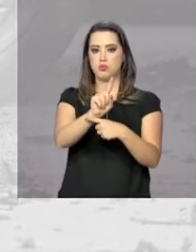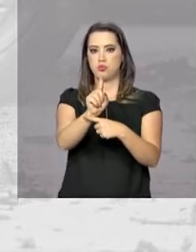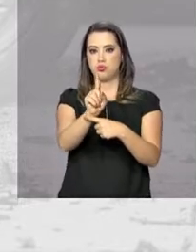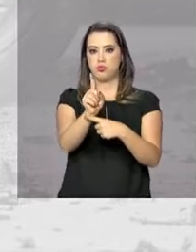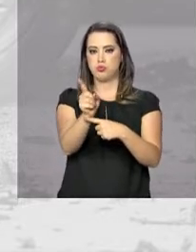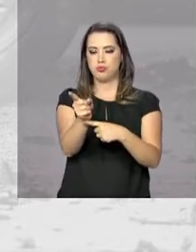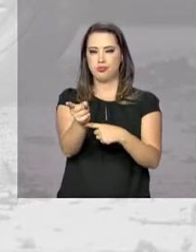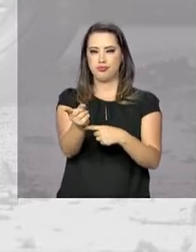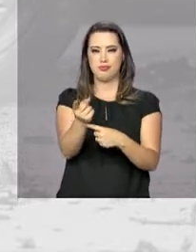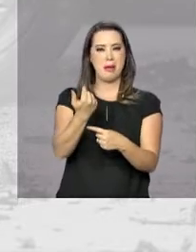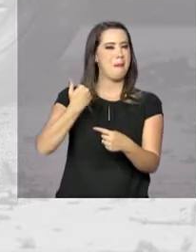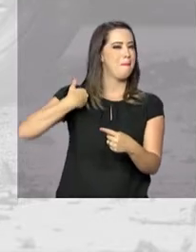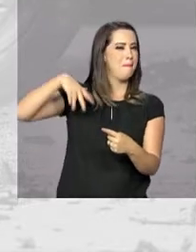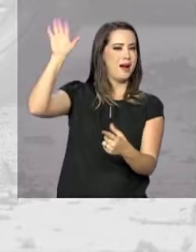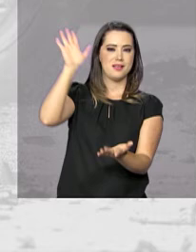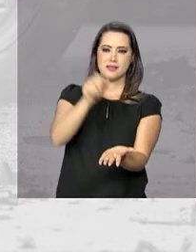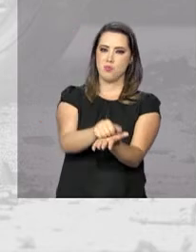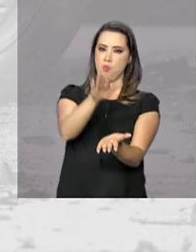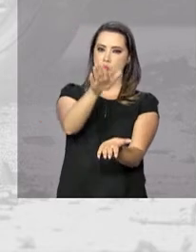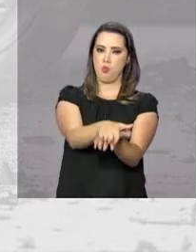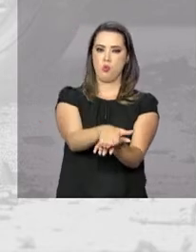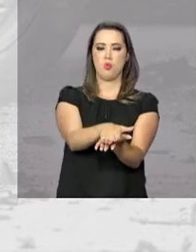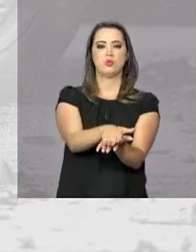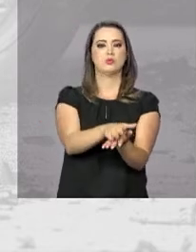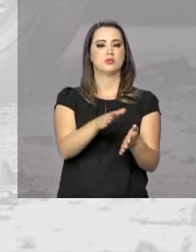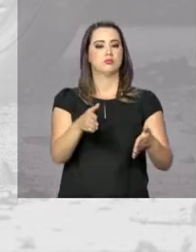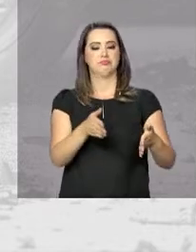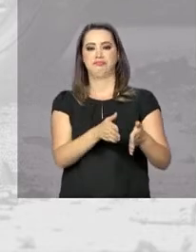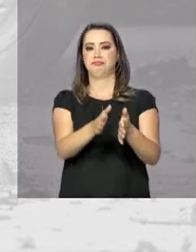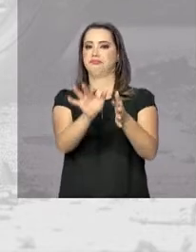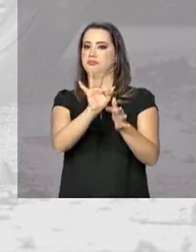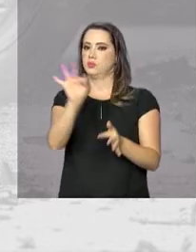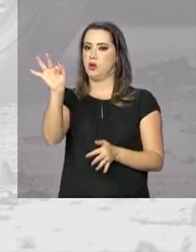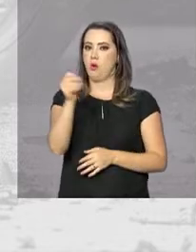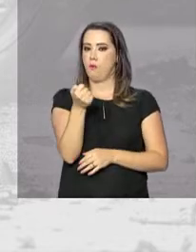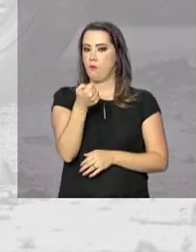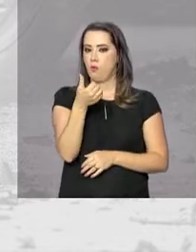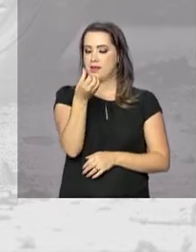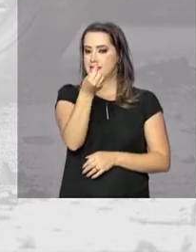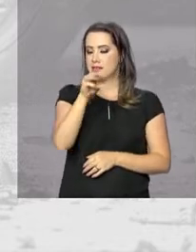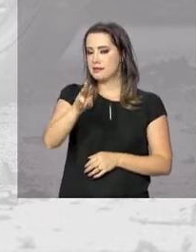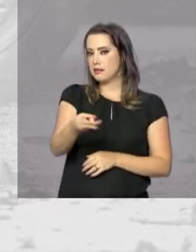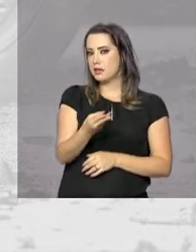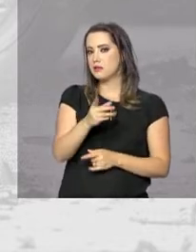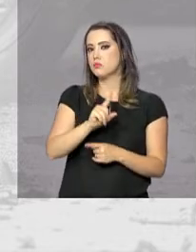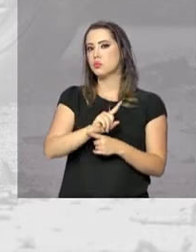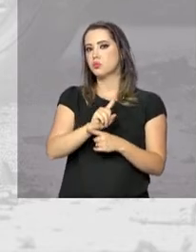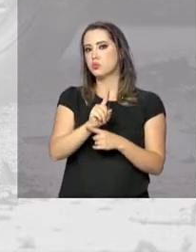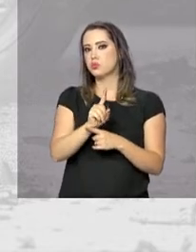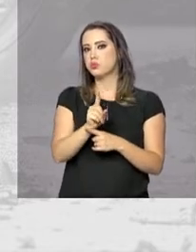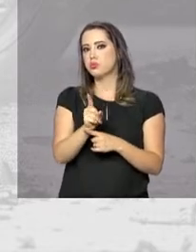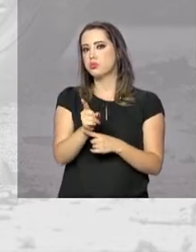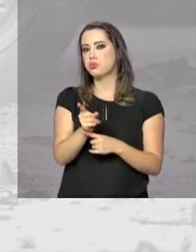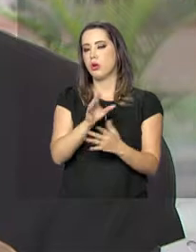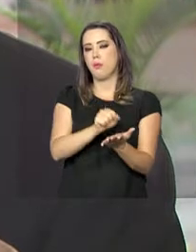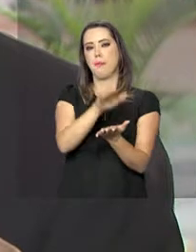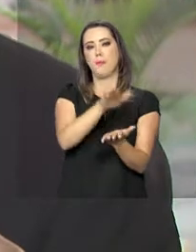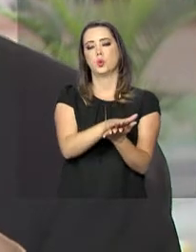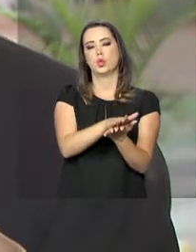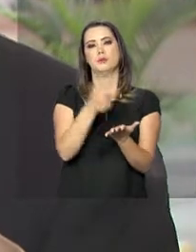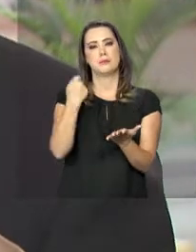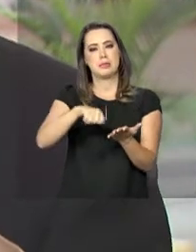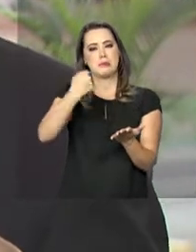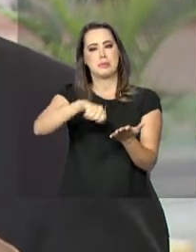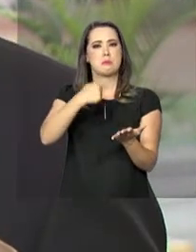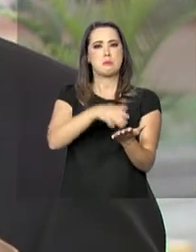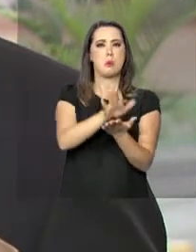o campeão das infrações nas rodovias federais, com quase 6 milhões de autos de infração. Como